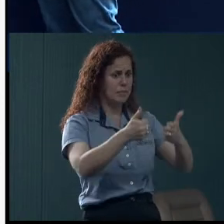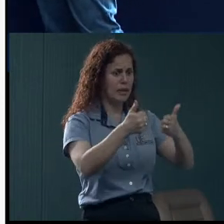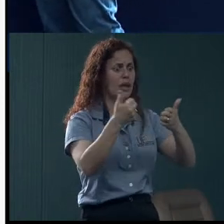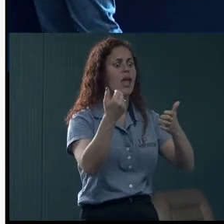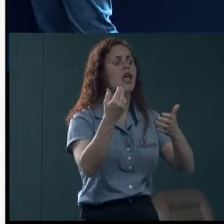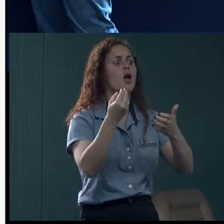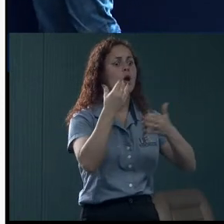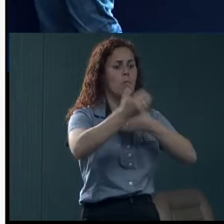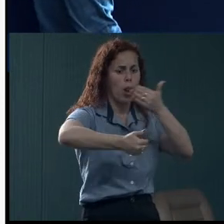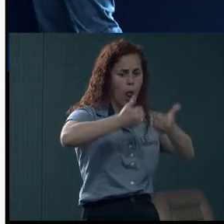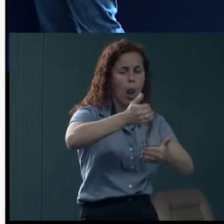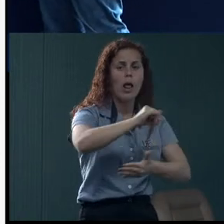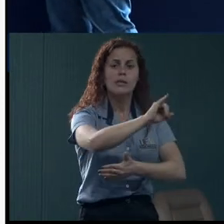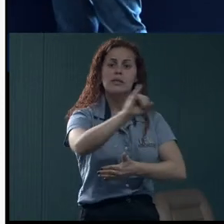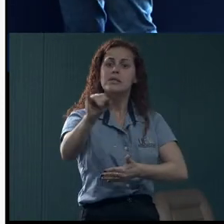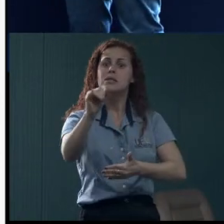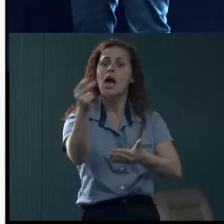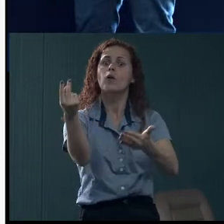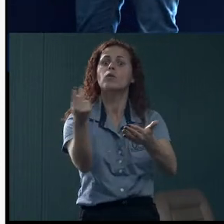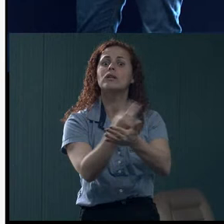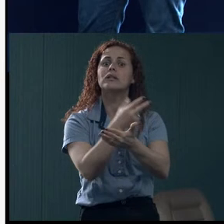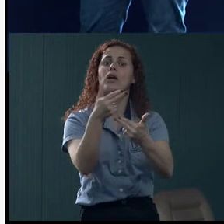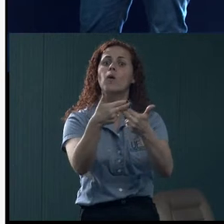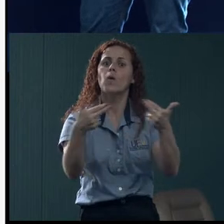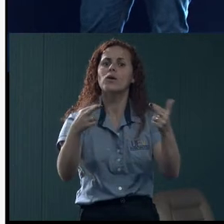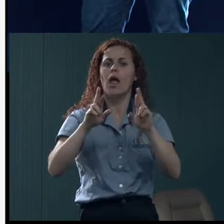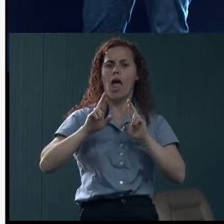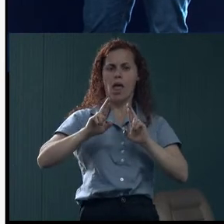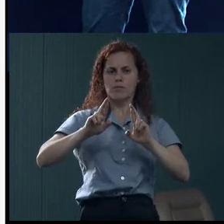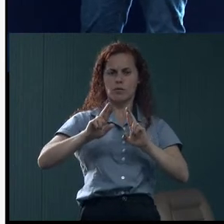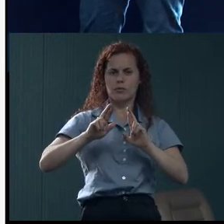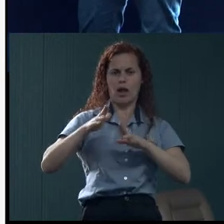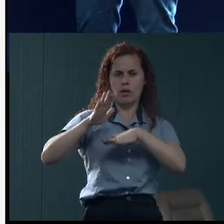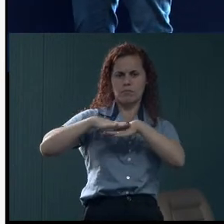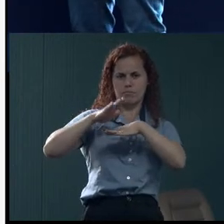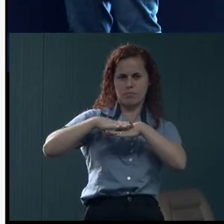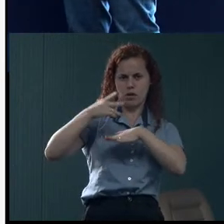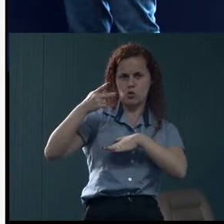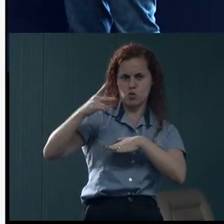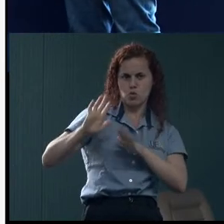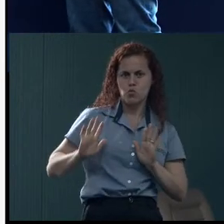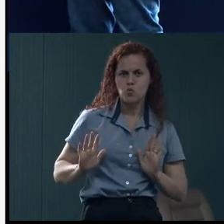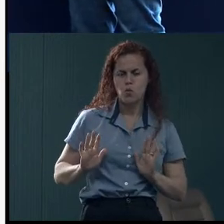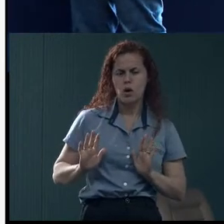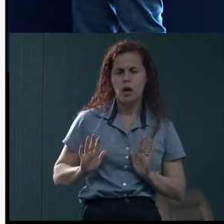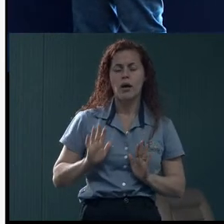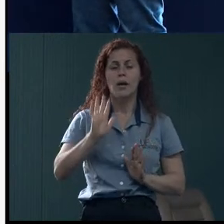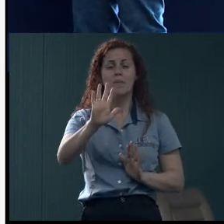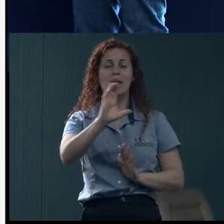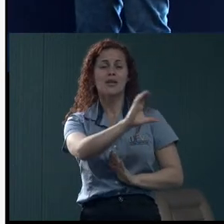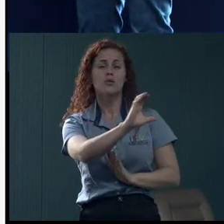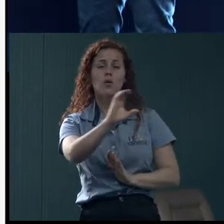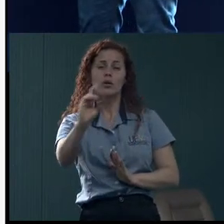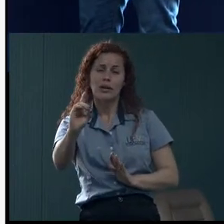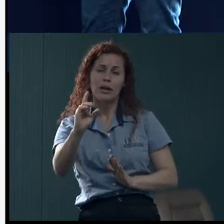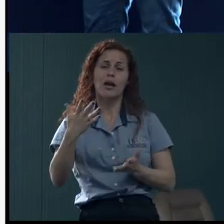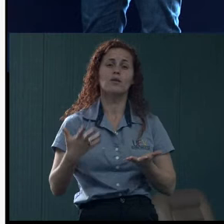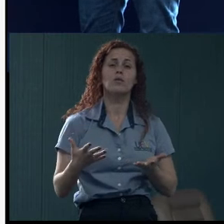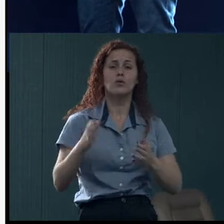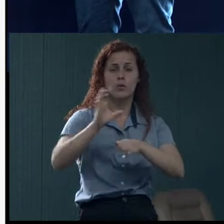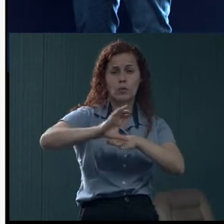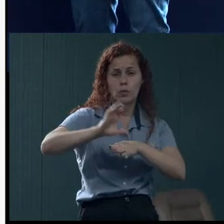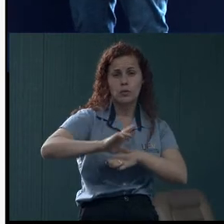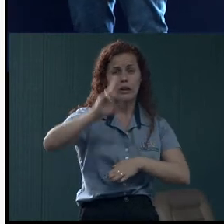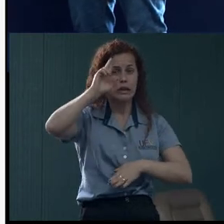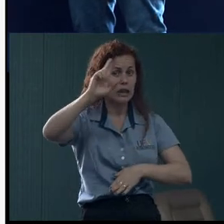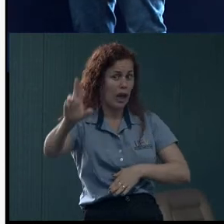está funcionando. Se acontecer alguma coisa, a responsabilidade é da gestão. Mas, coordenador de curso é gestor, chefe de